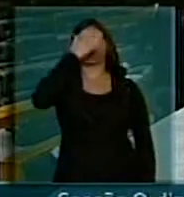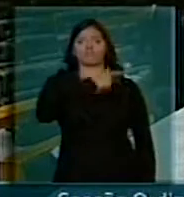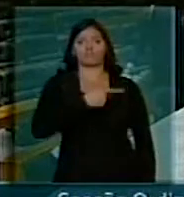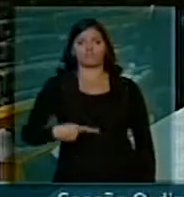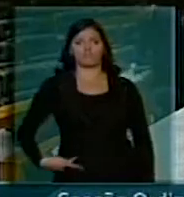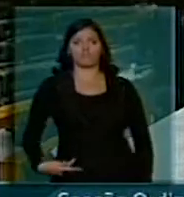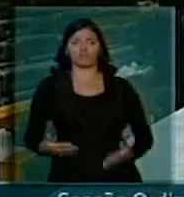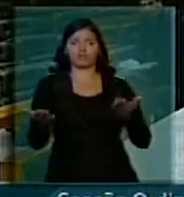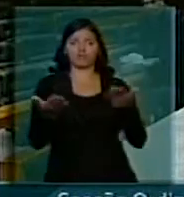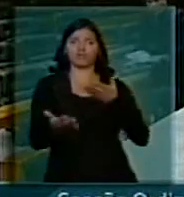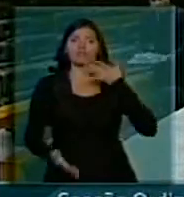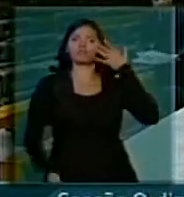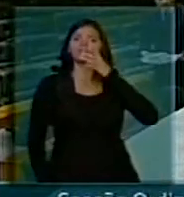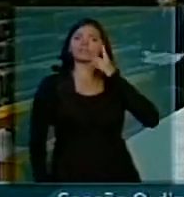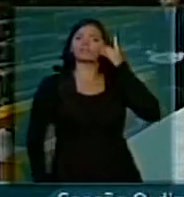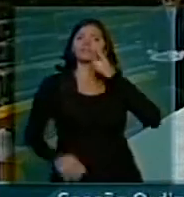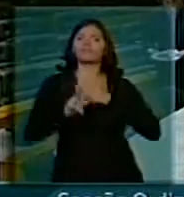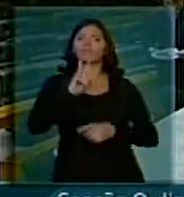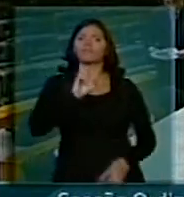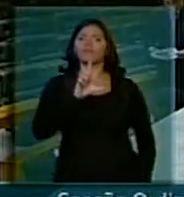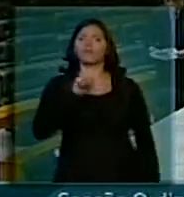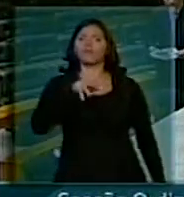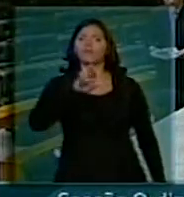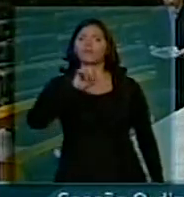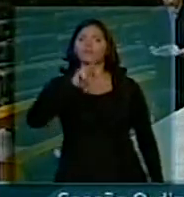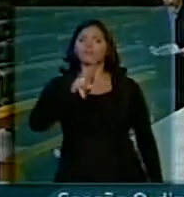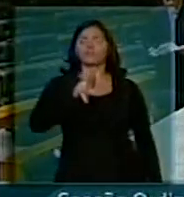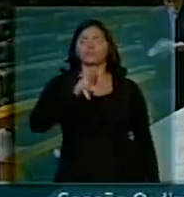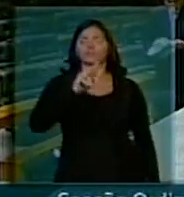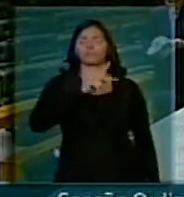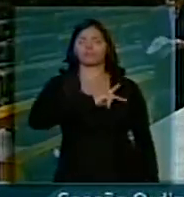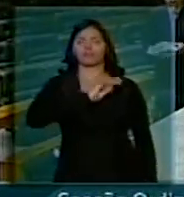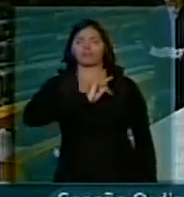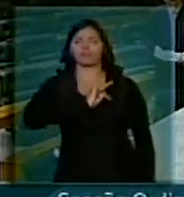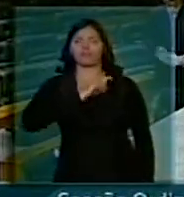Concedo a palavra o Luiz Deputado Valvia Sussão, PT Bahia.